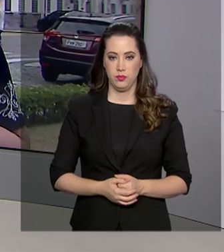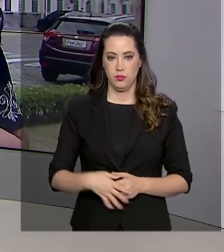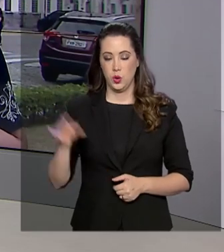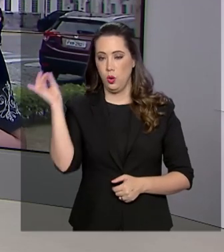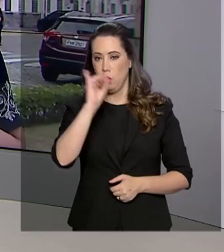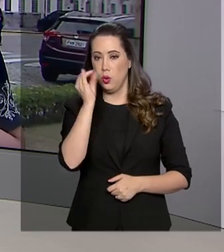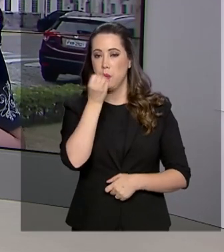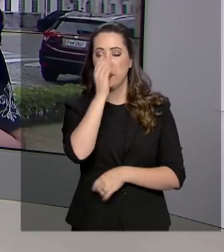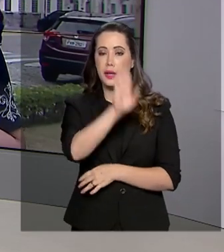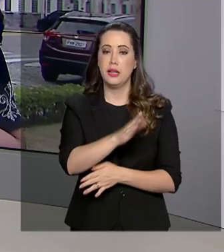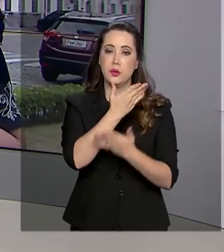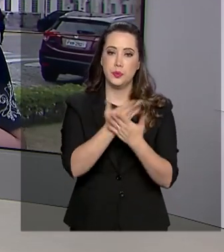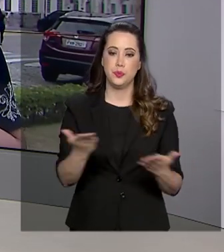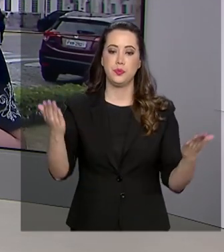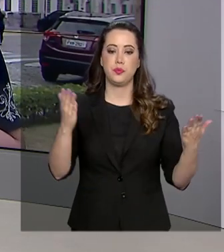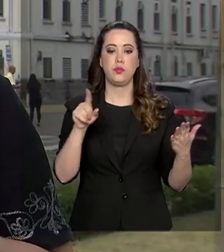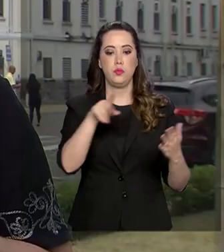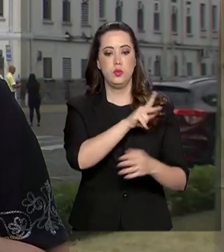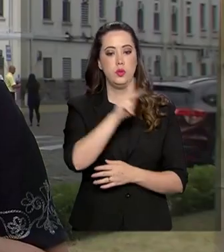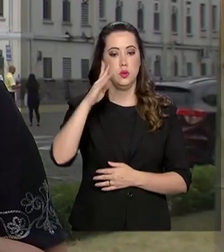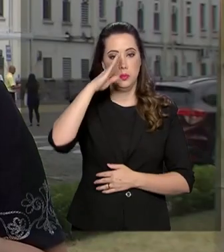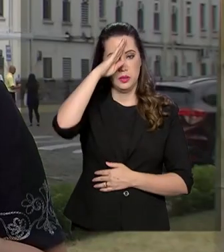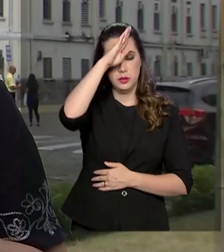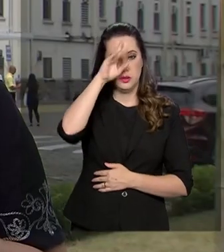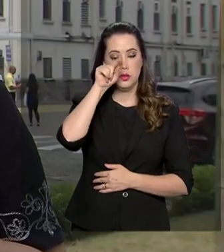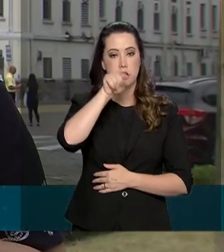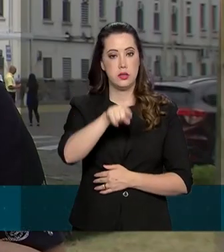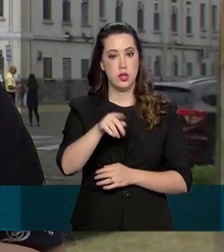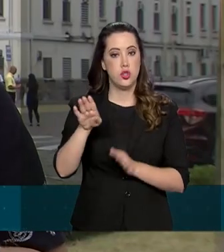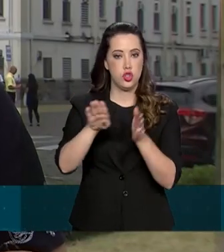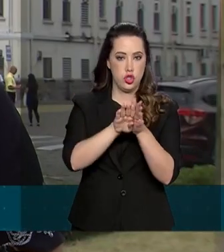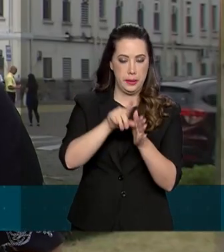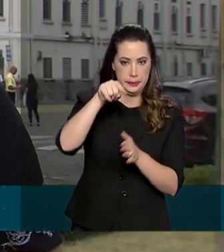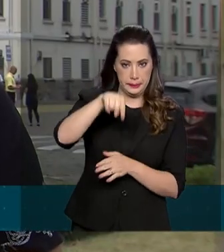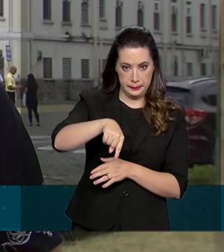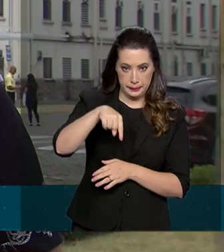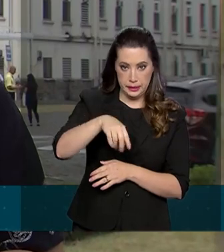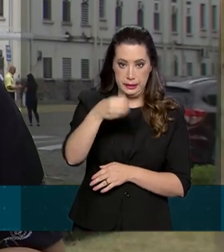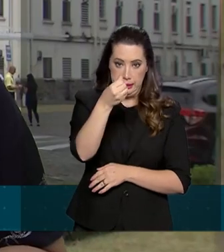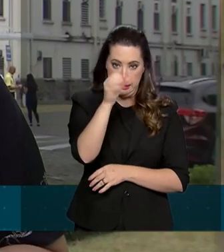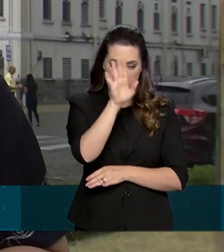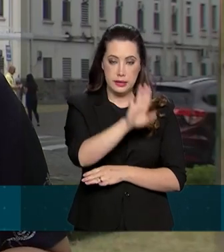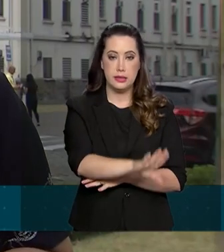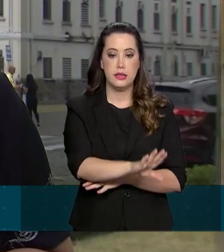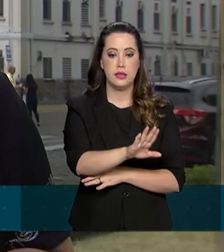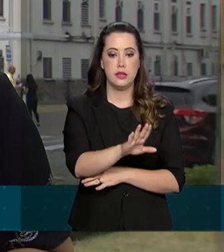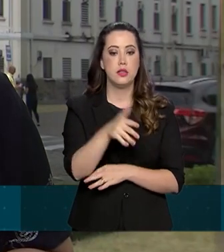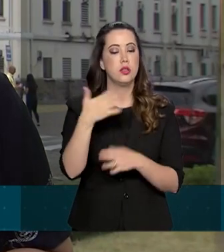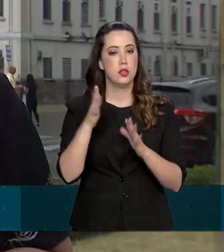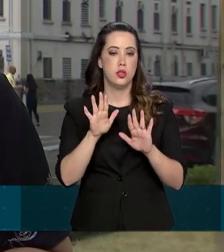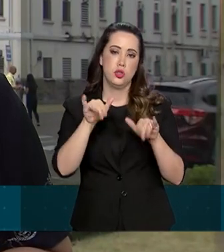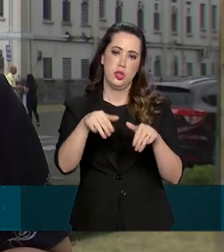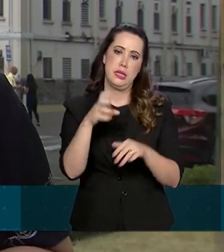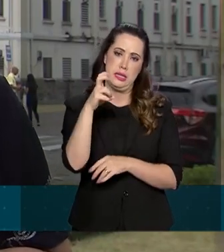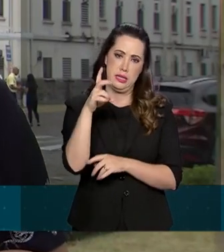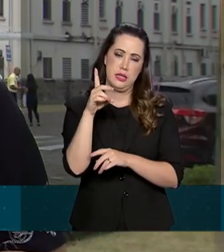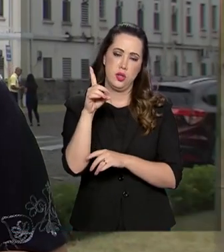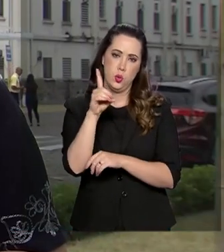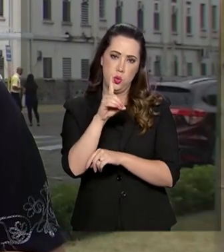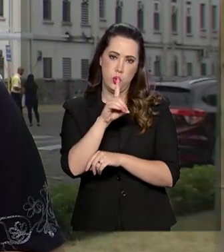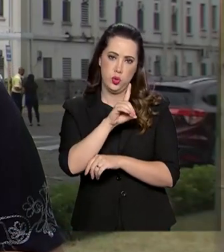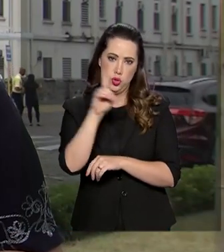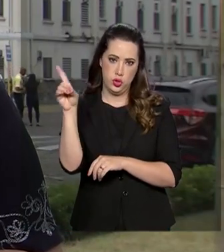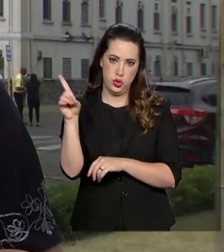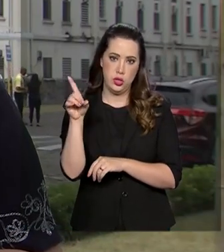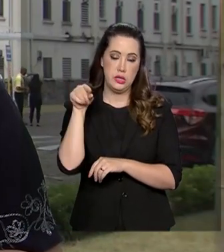Olá, boa tarde a você, boa tarde a todos. O presidente Jair Bolsonaro deve chegar aqui por volta de seis horas da tarde, interrompendo o recesso de cinco dias que